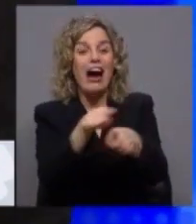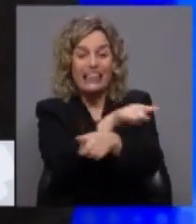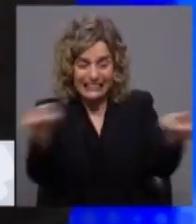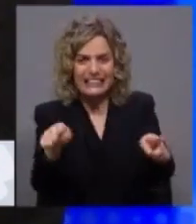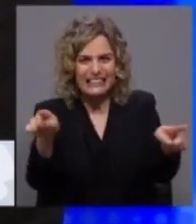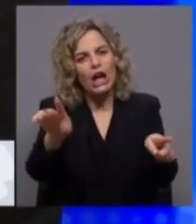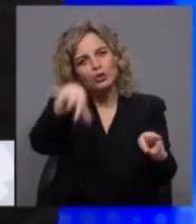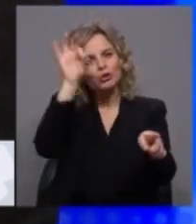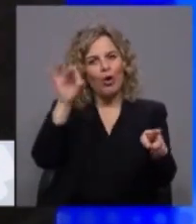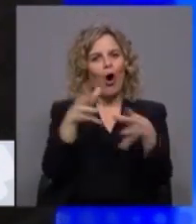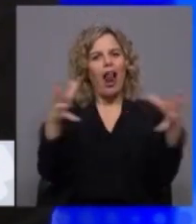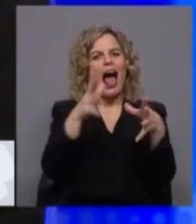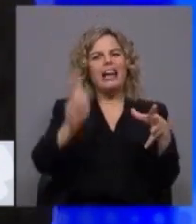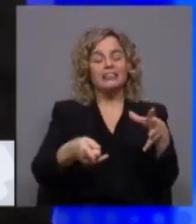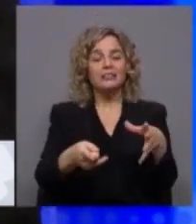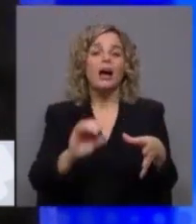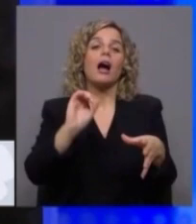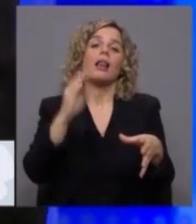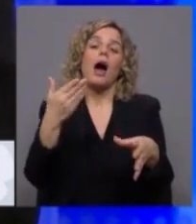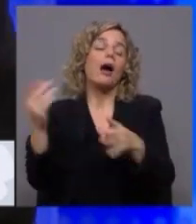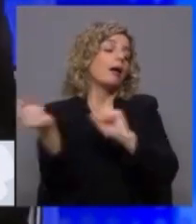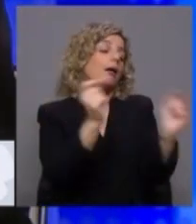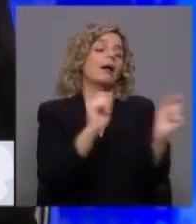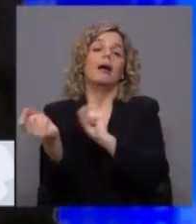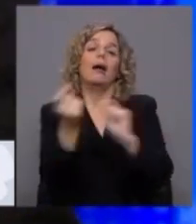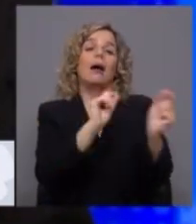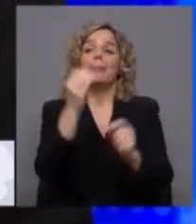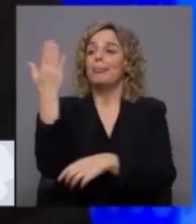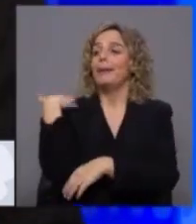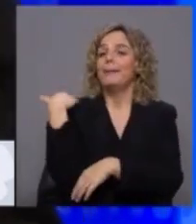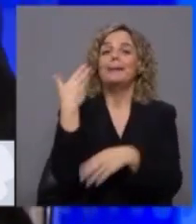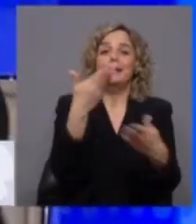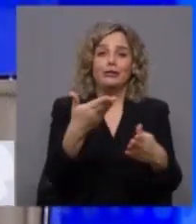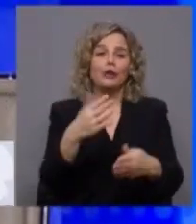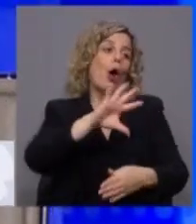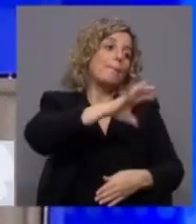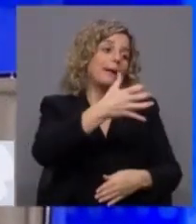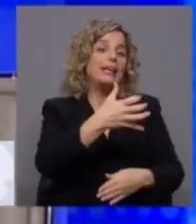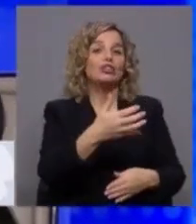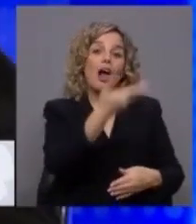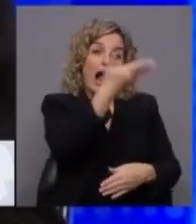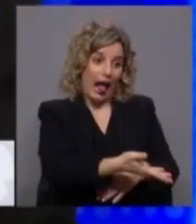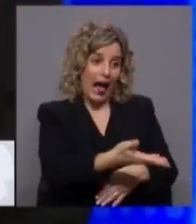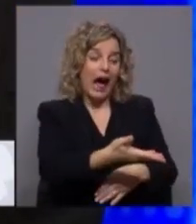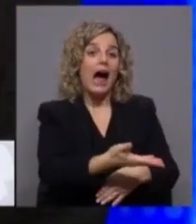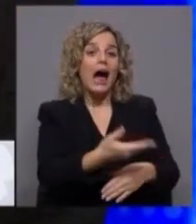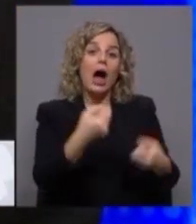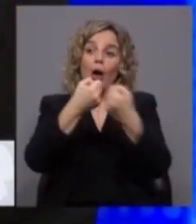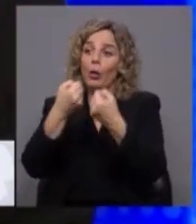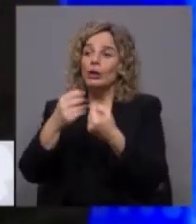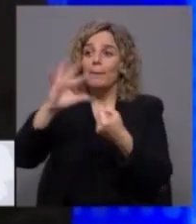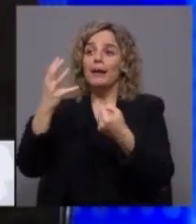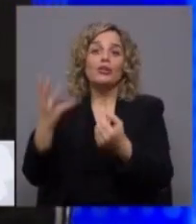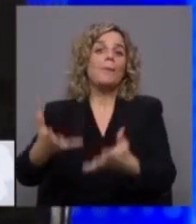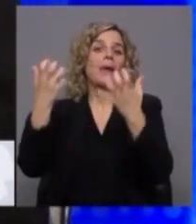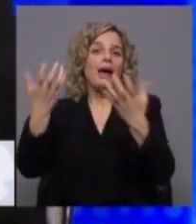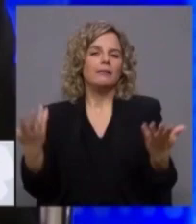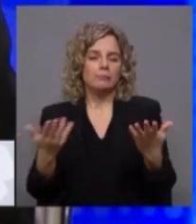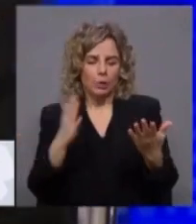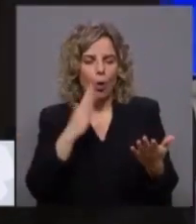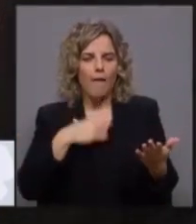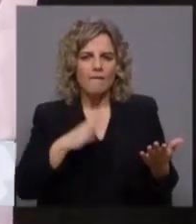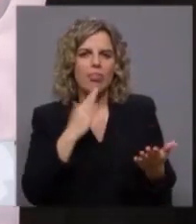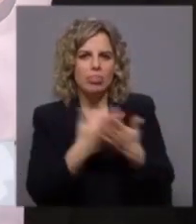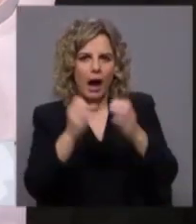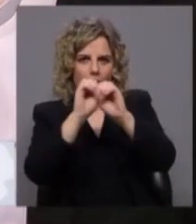claro que um debate com alguém que é o Primeiro-Ministro, neste momento é sempre um debate entre o país que temos e o país que queremos. Eu quero deixar claro uma coisa. Ao contrário de